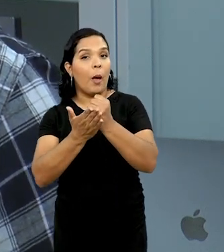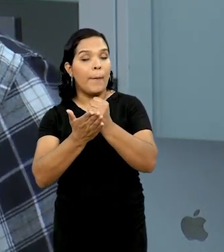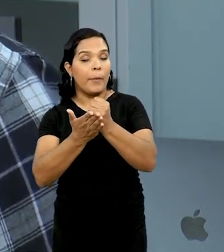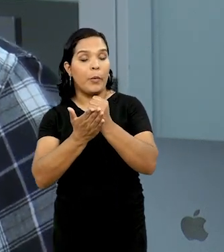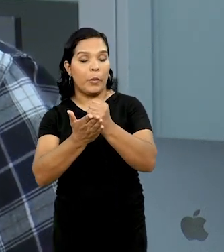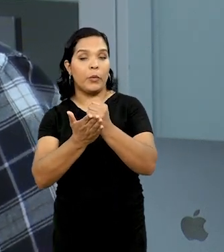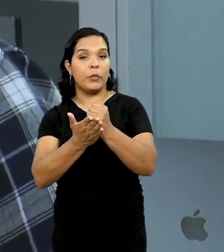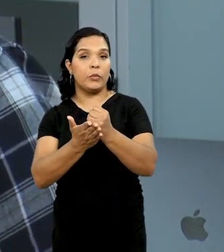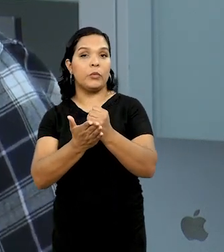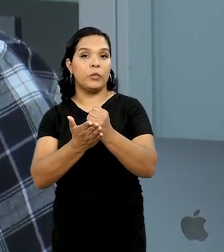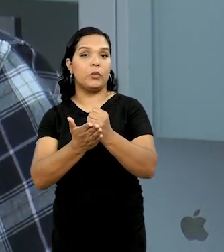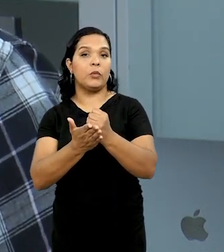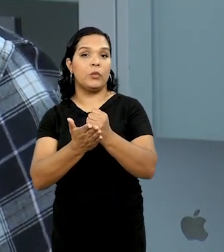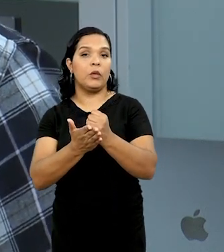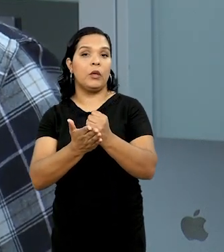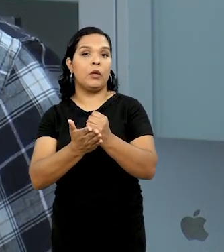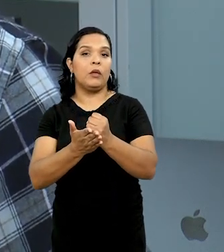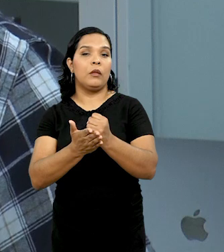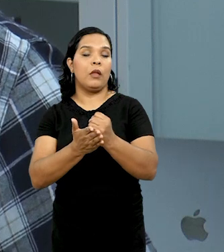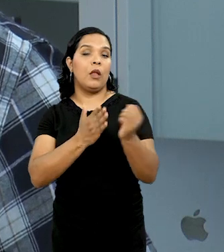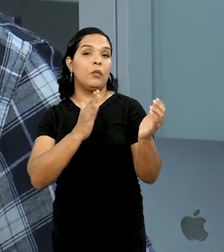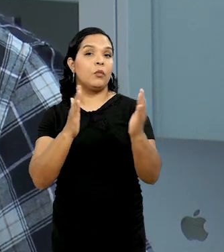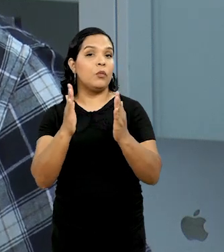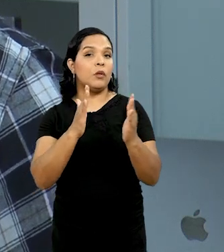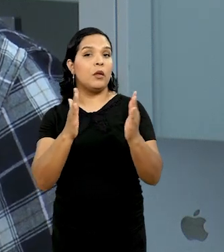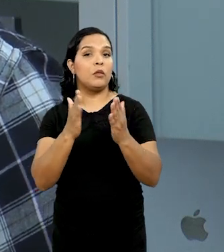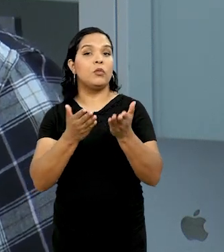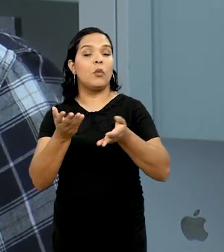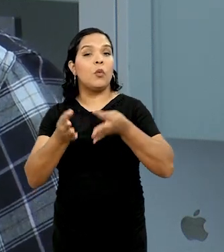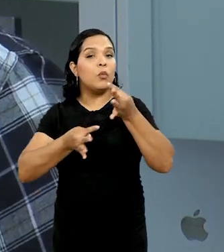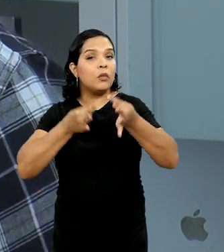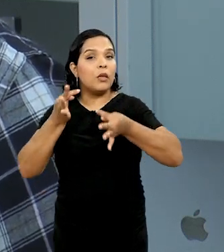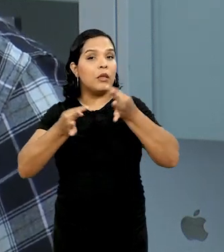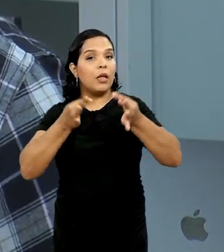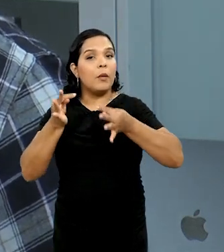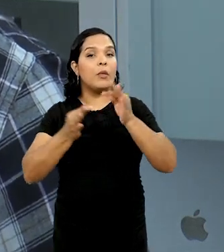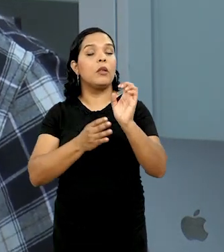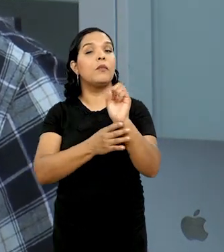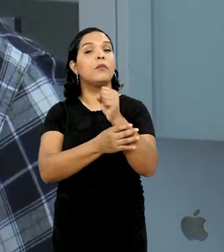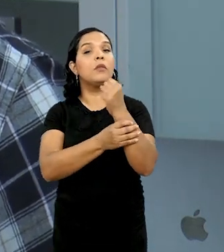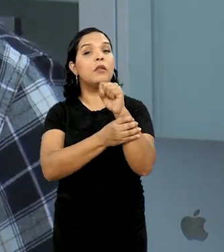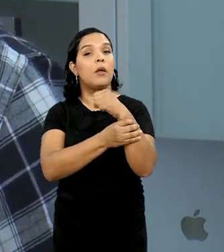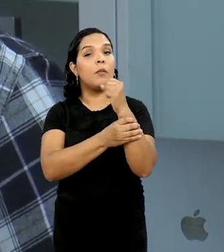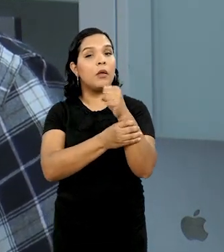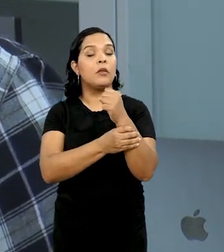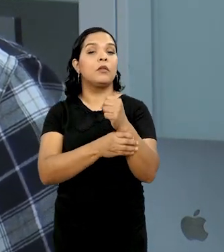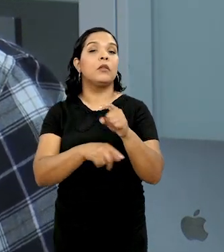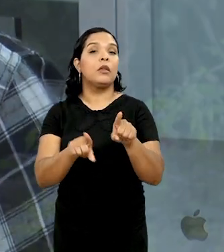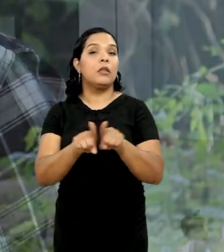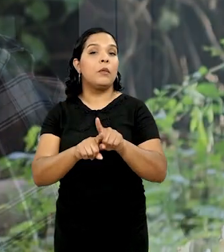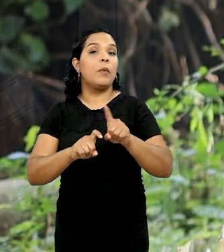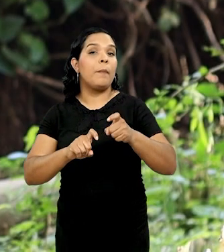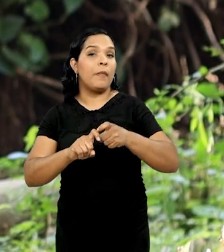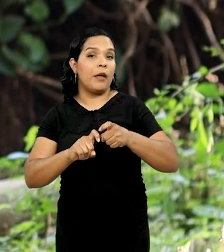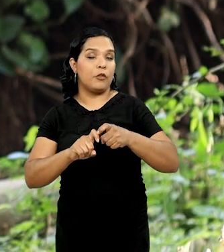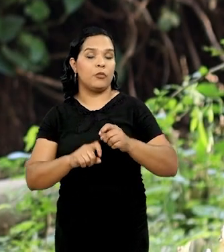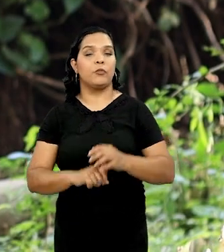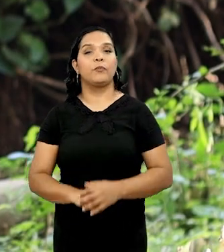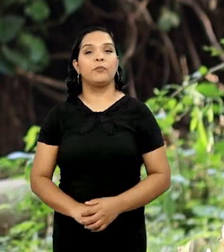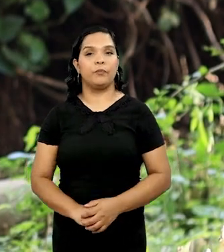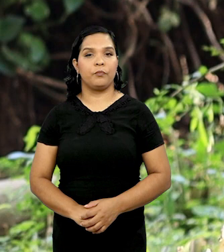apoio à reabilitação durante o tratamento fisioterapêutico e médico.